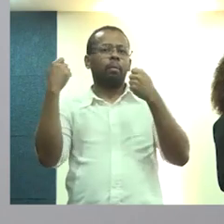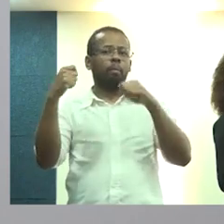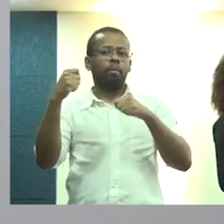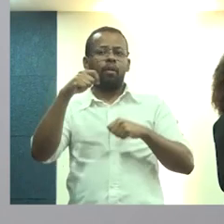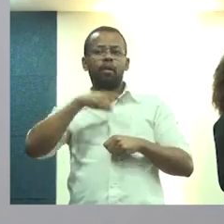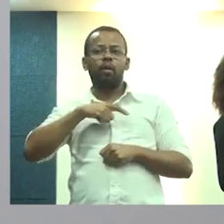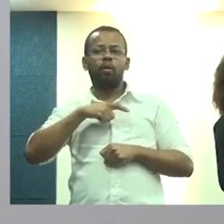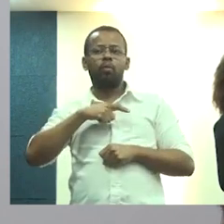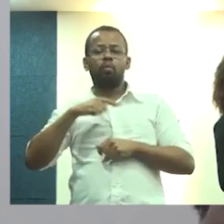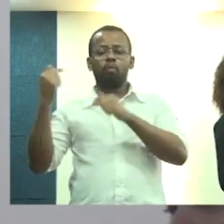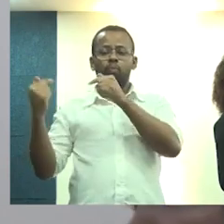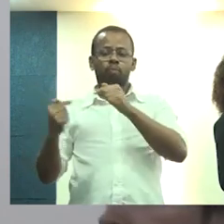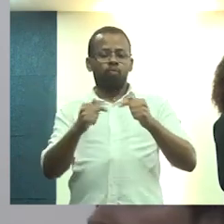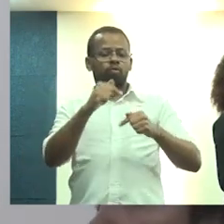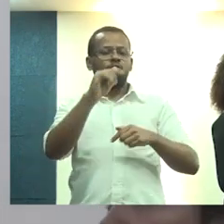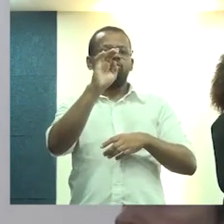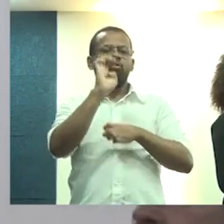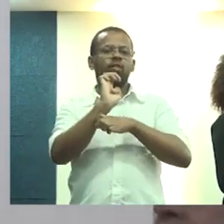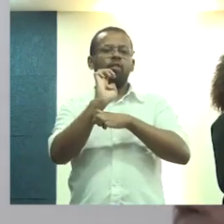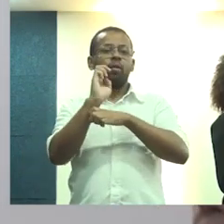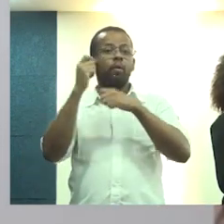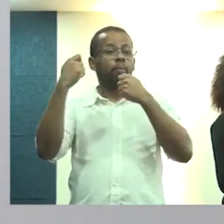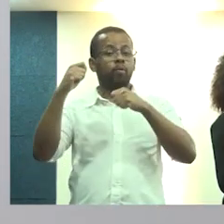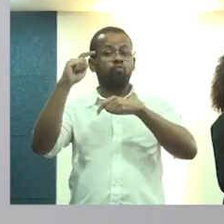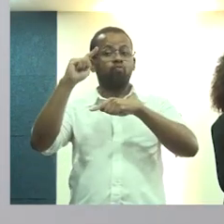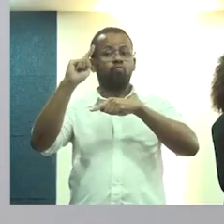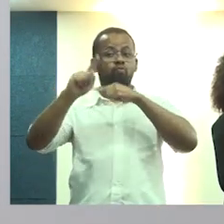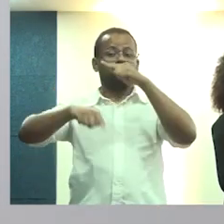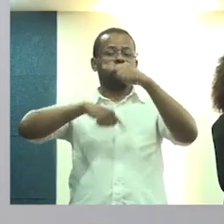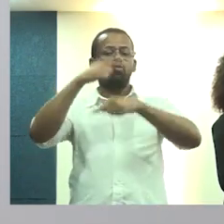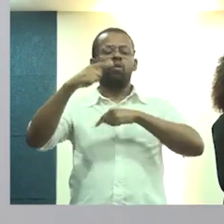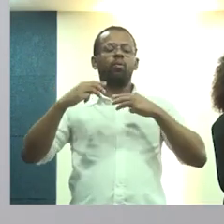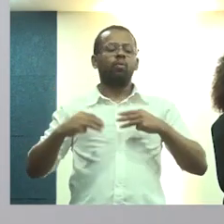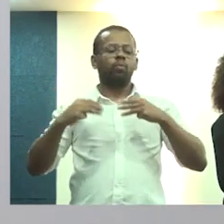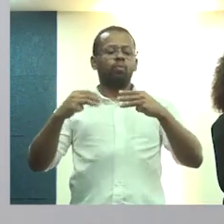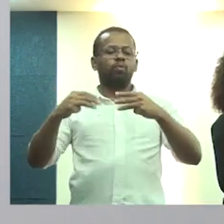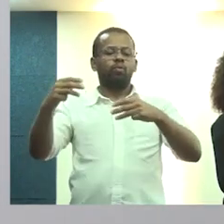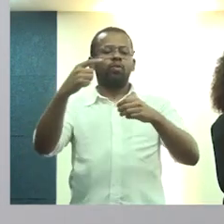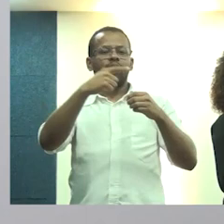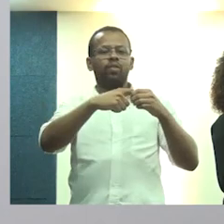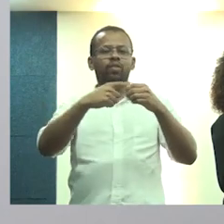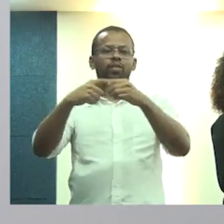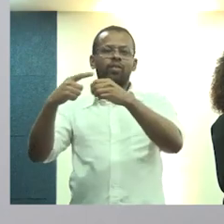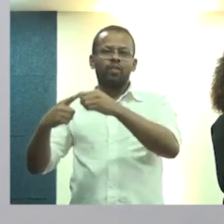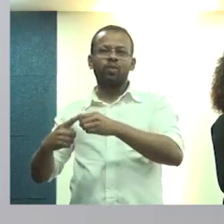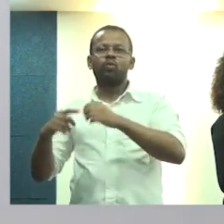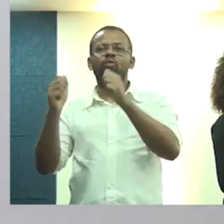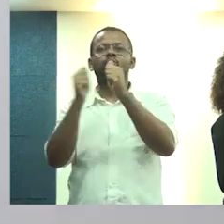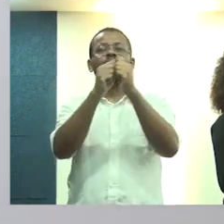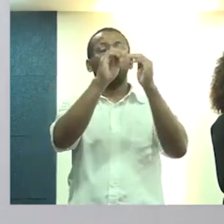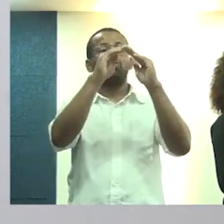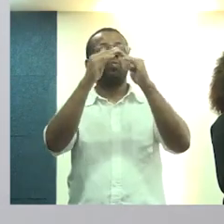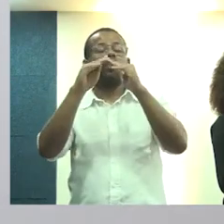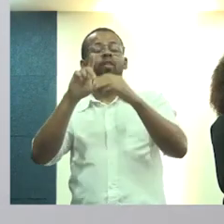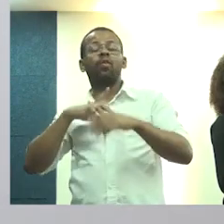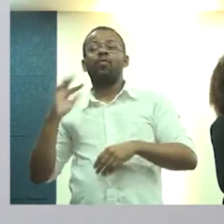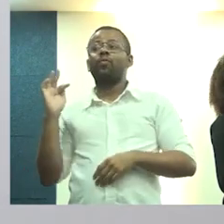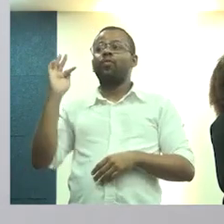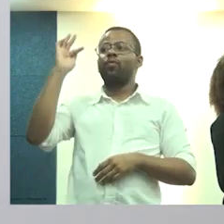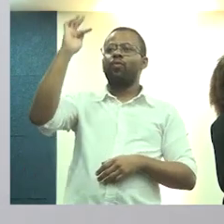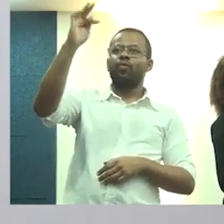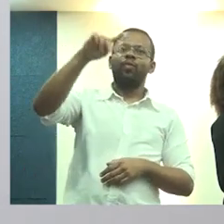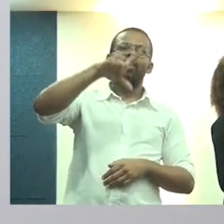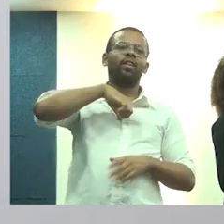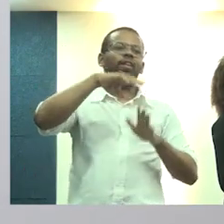precisa ser uma política de Estado. E esse é o passo que nós queremos dar. O Ministério das Cidades, a partir da Secretaria Nacional de Periferias, muito em breve, estará